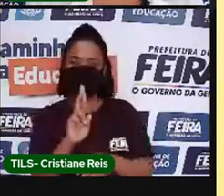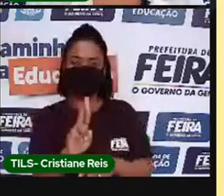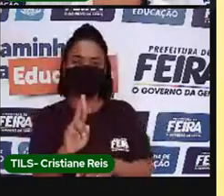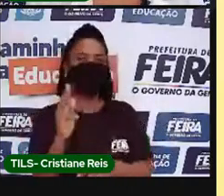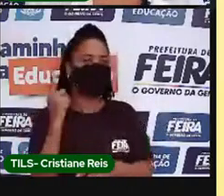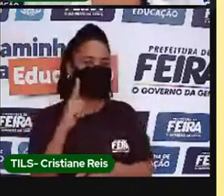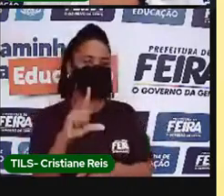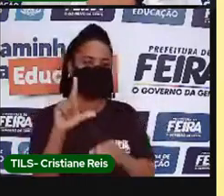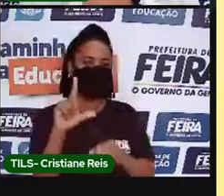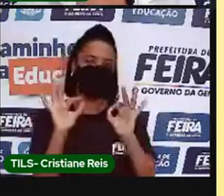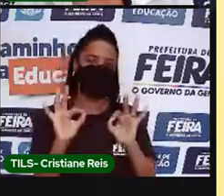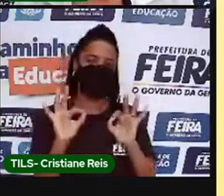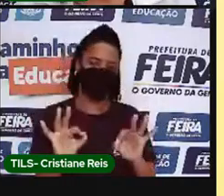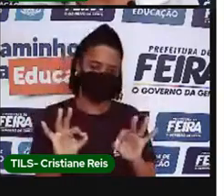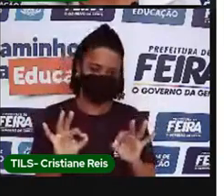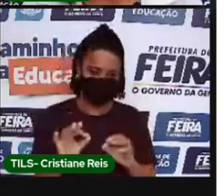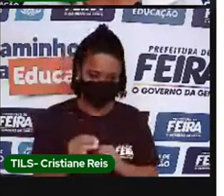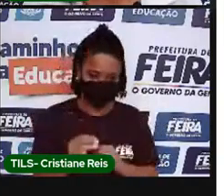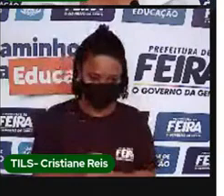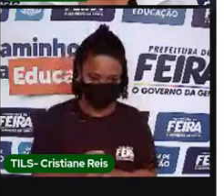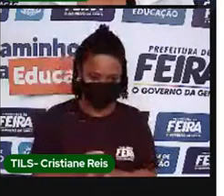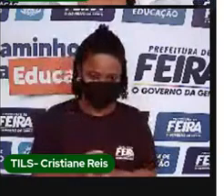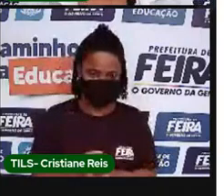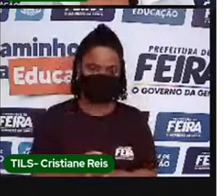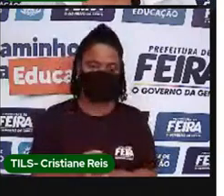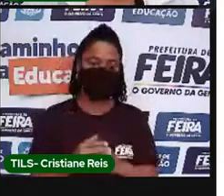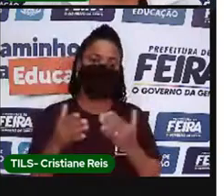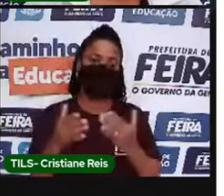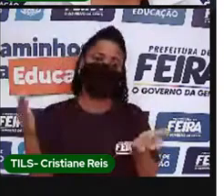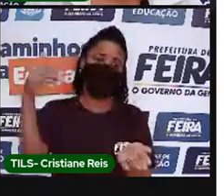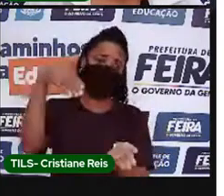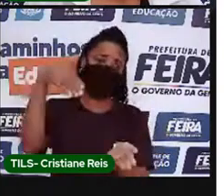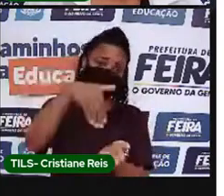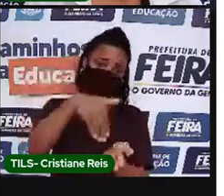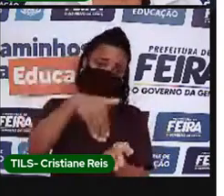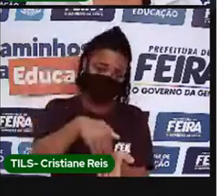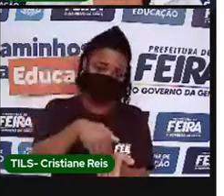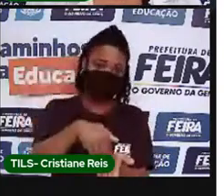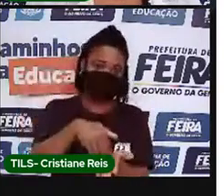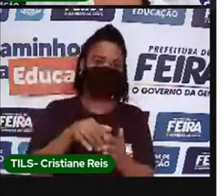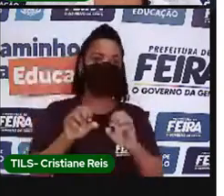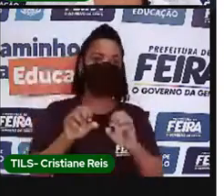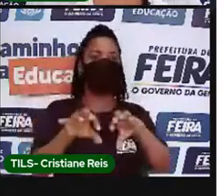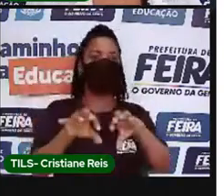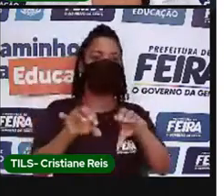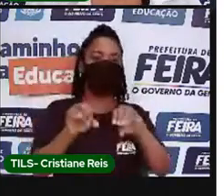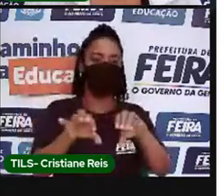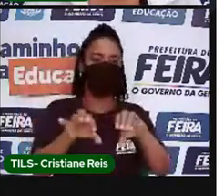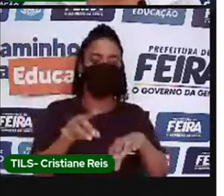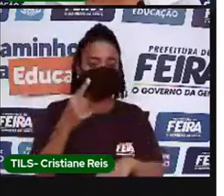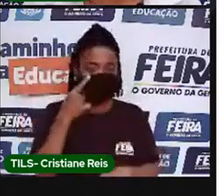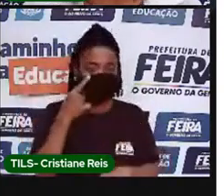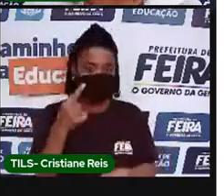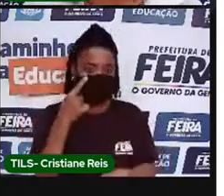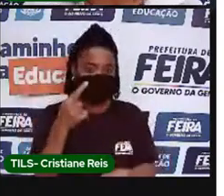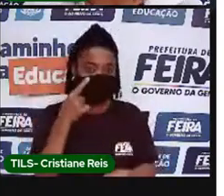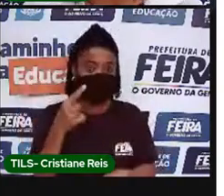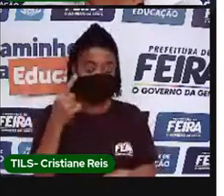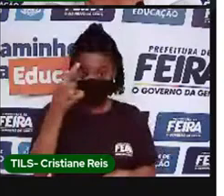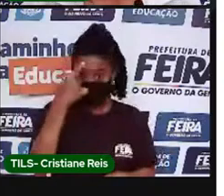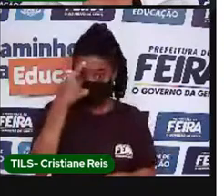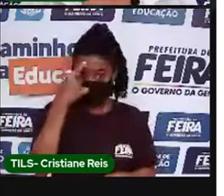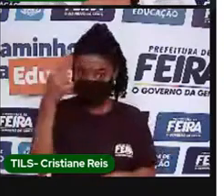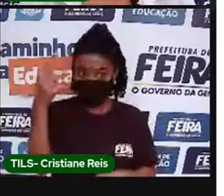E chegando ao final de nossa aula, meus queridos estudantes, vamos revisar alguns pontos principais